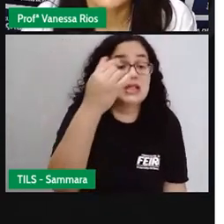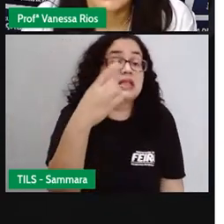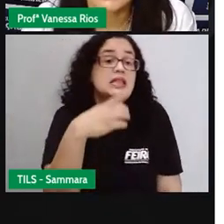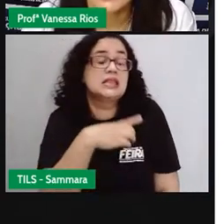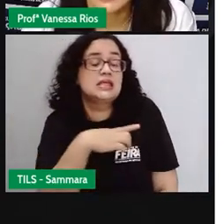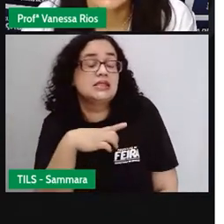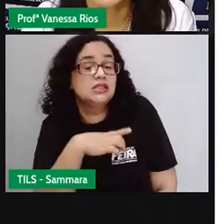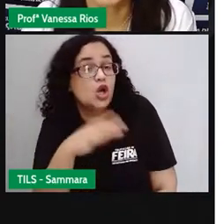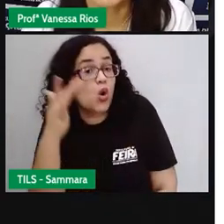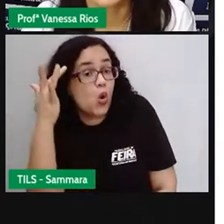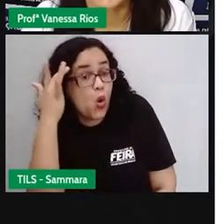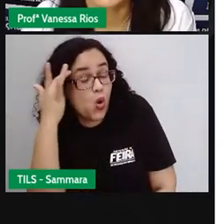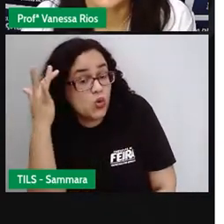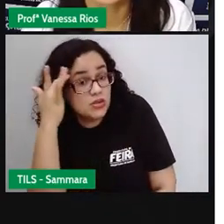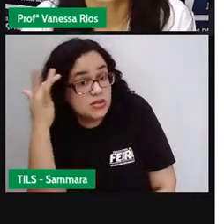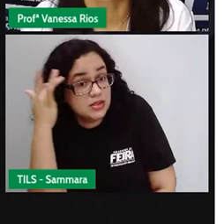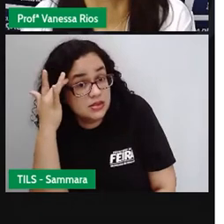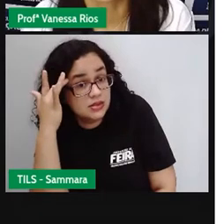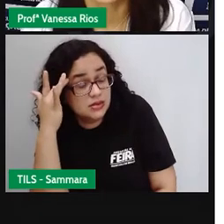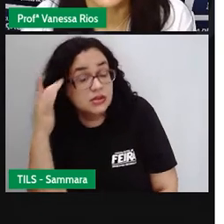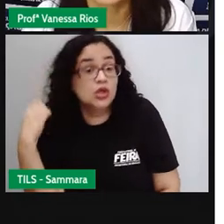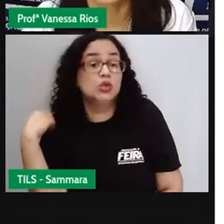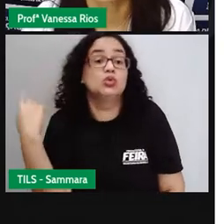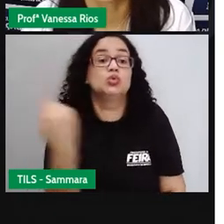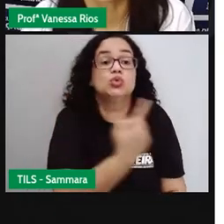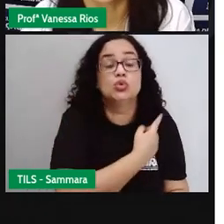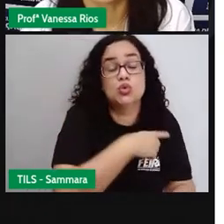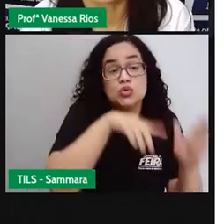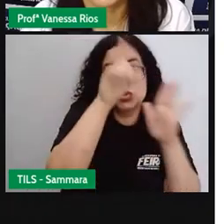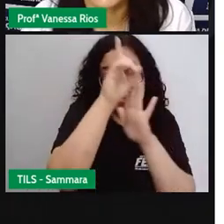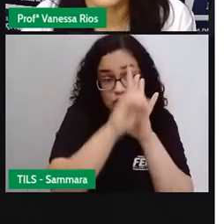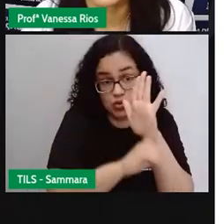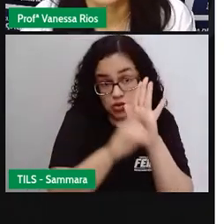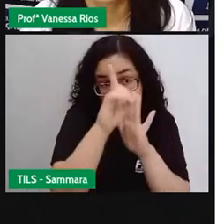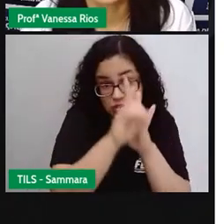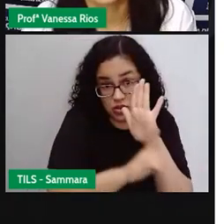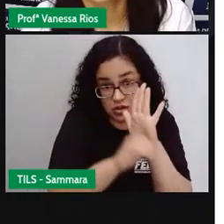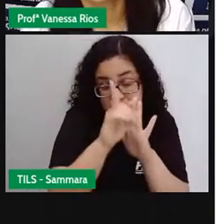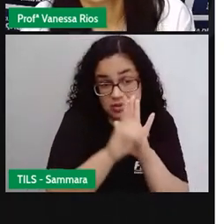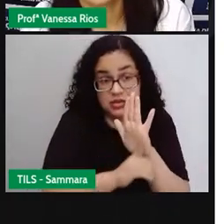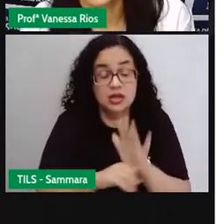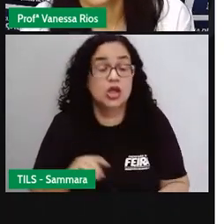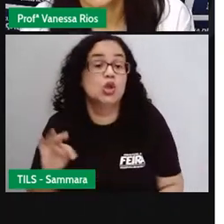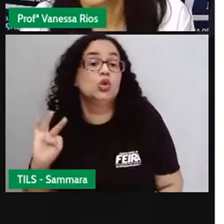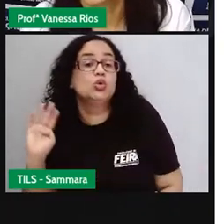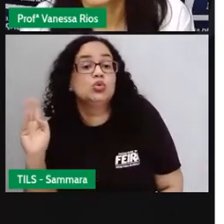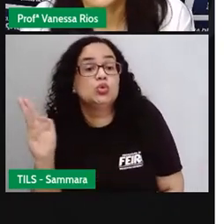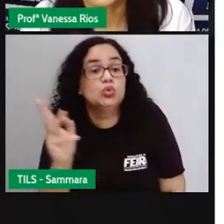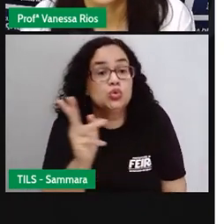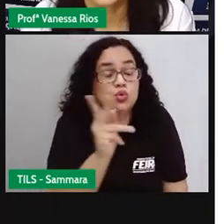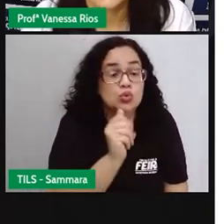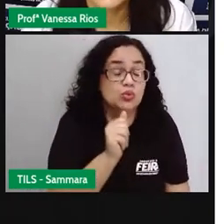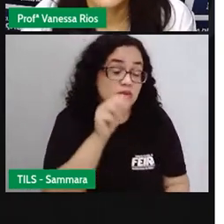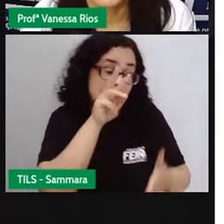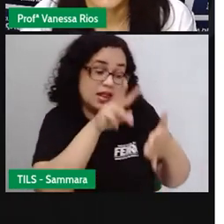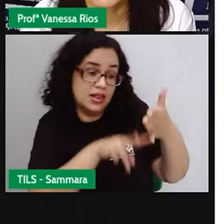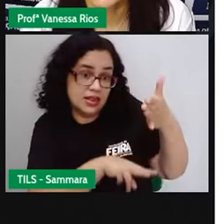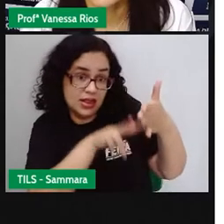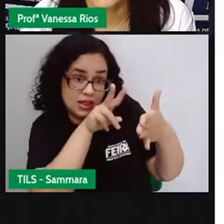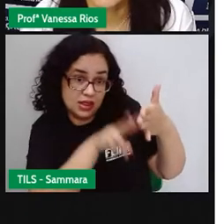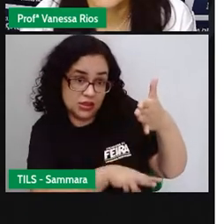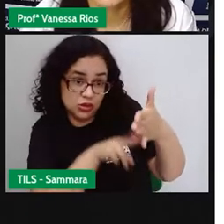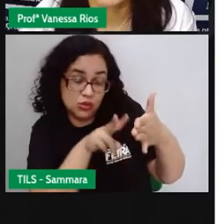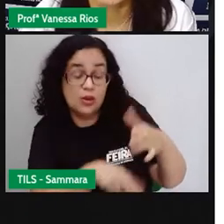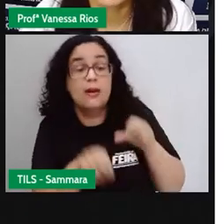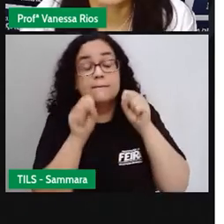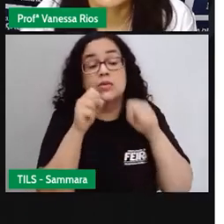consciência daquilo que vamos fazer, dos nossos direitos, dos nossos deveres. Isso tudo passa pelo mundo da leitura, porque quando